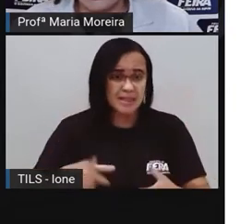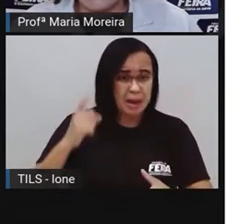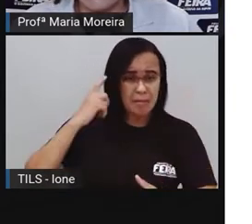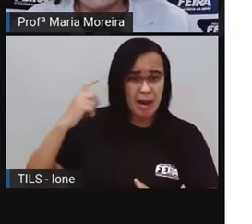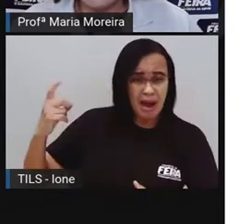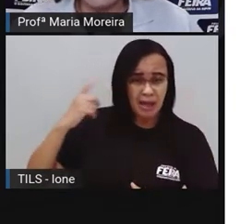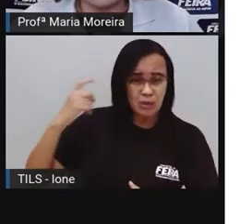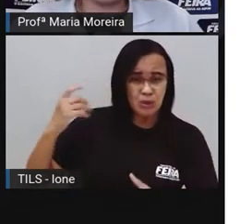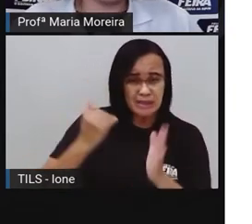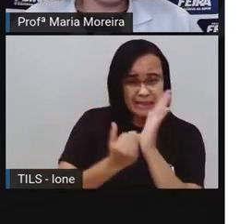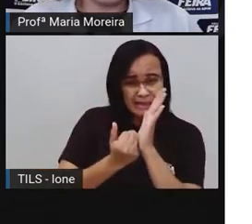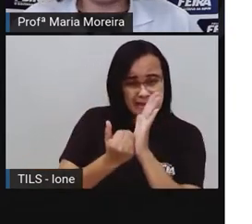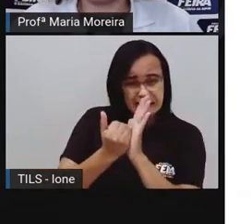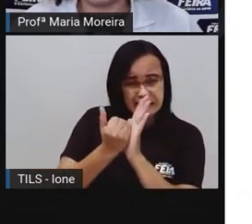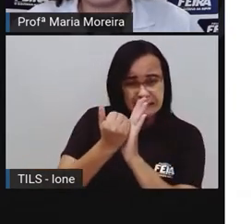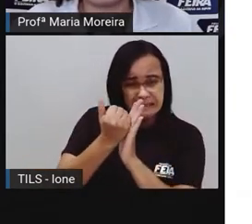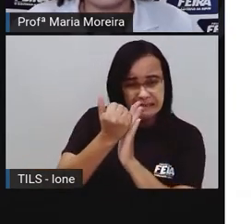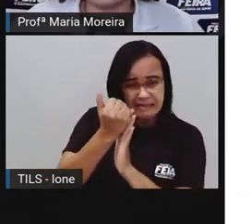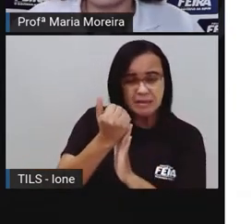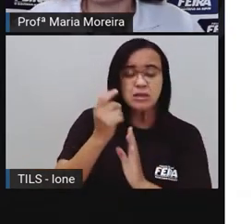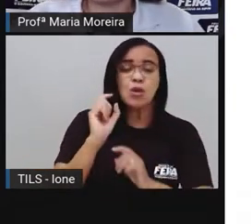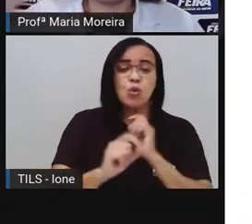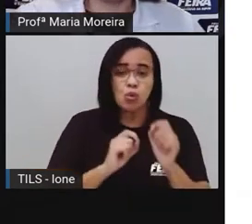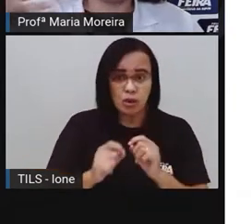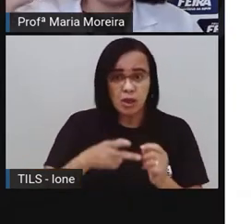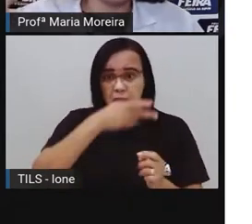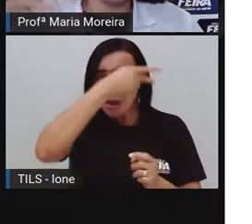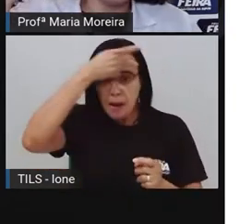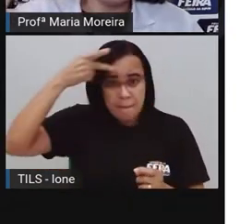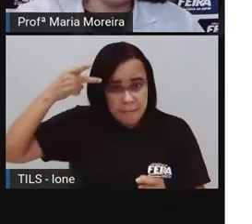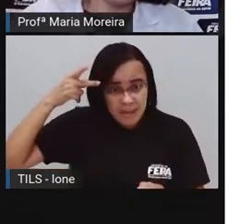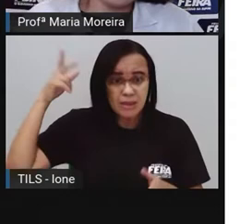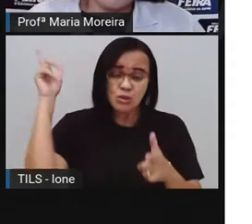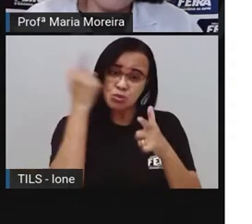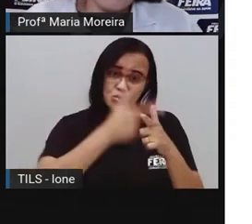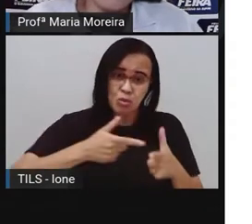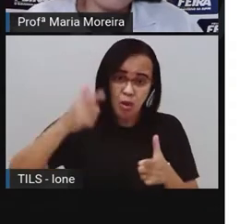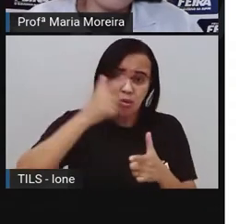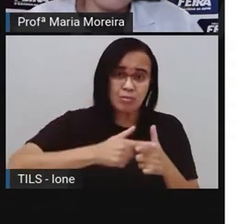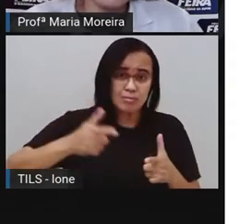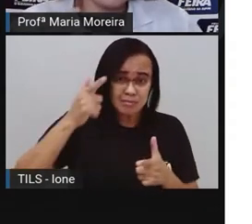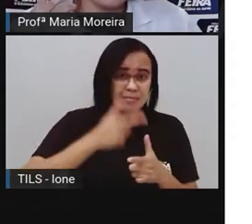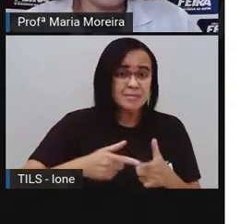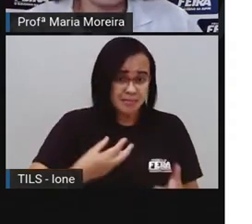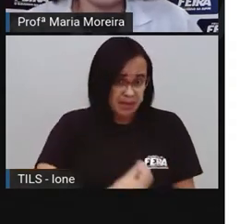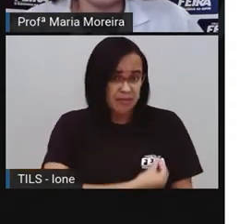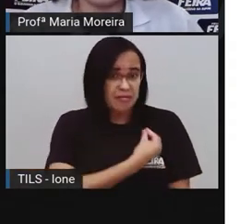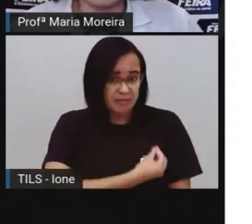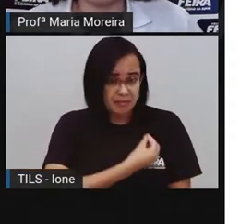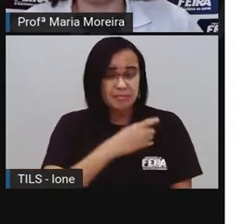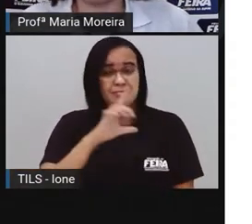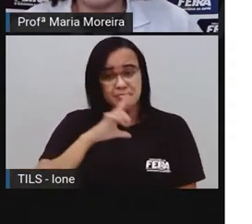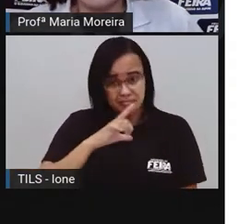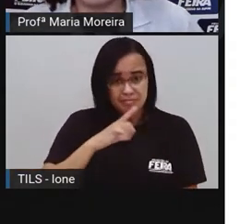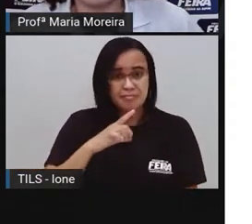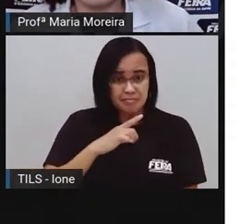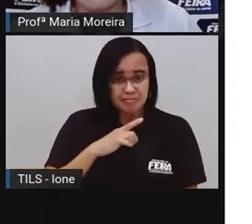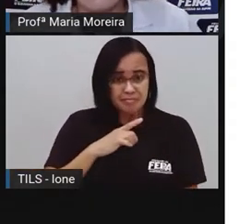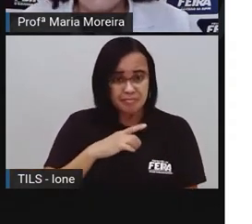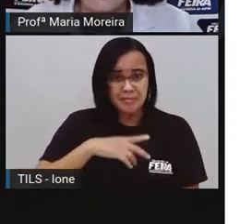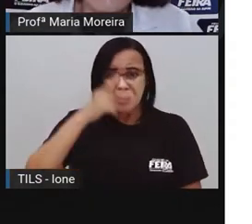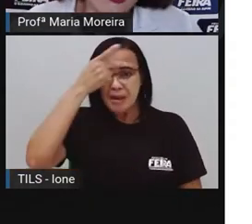pessoas, né? As pessoas que ficam sempre estressadas por conta do barulho que está aí em volta. Então, imagine só, você vai dormir,